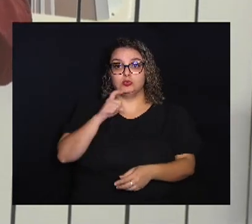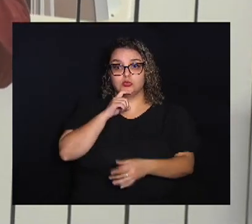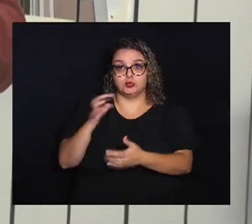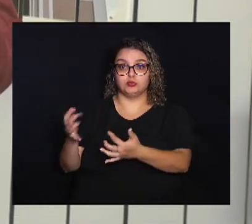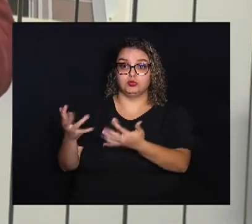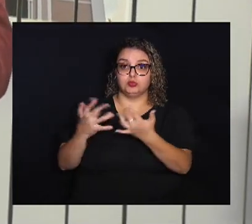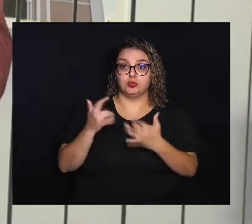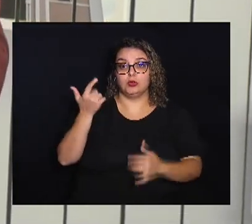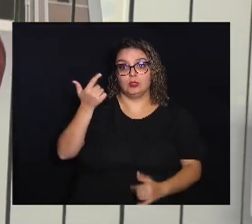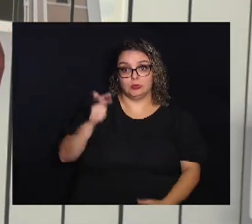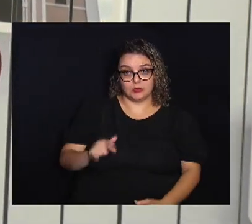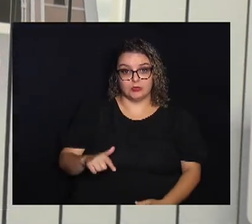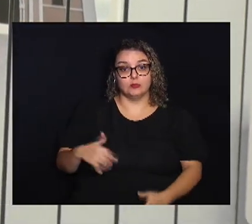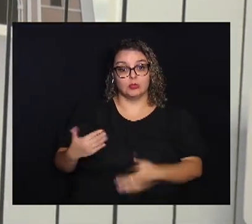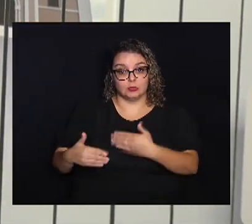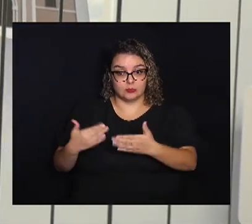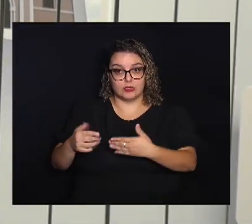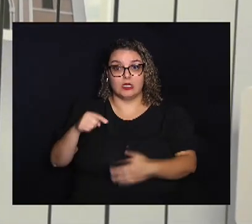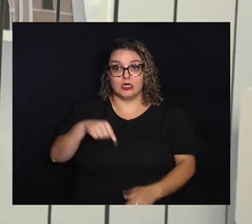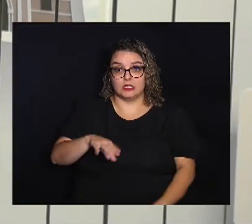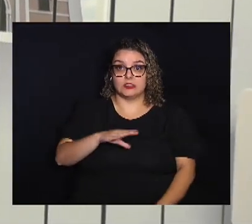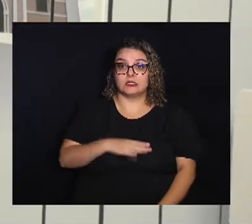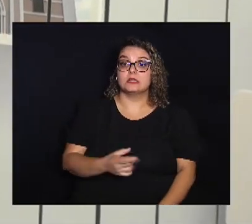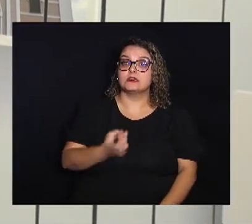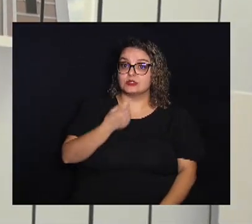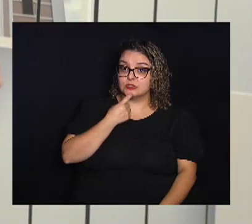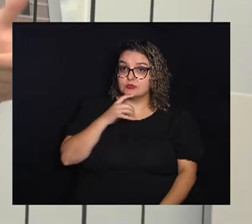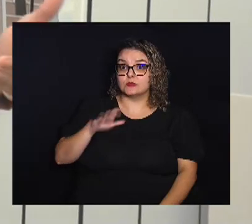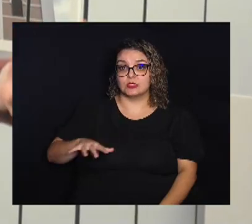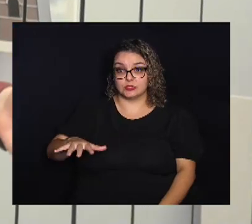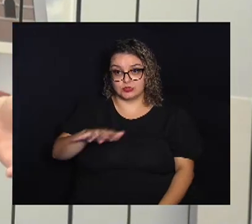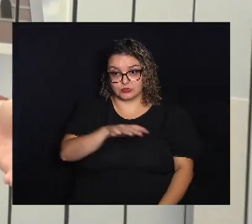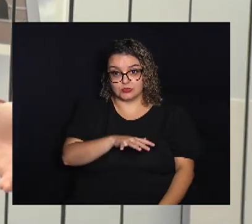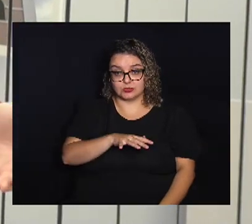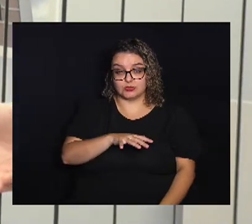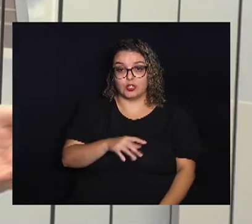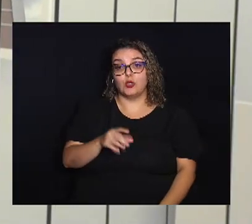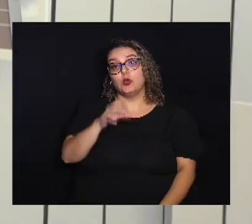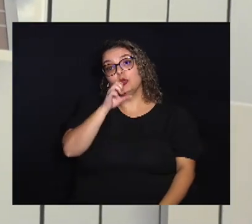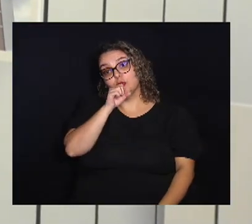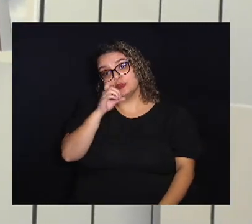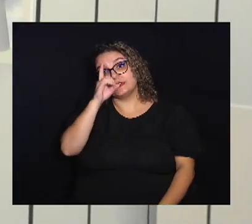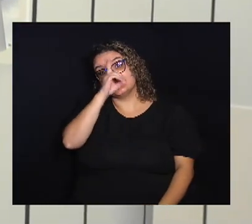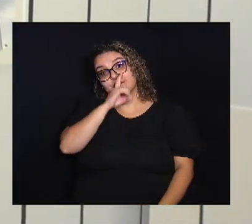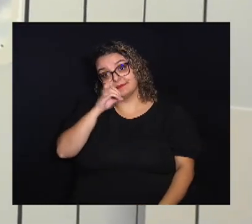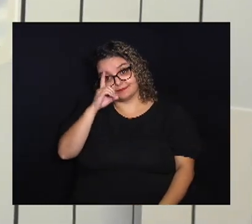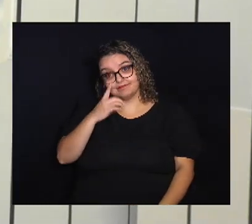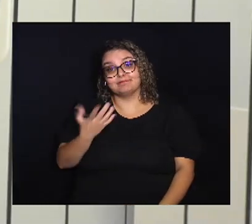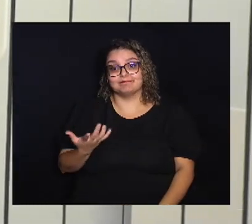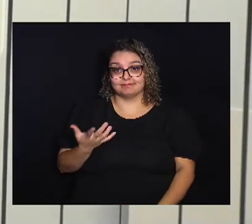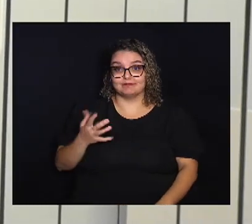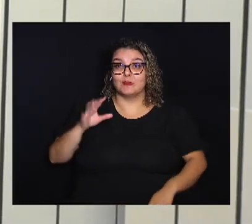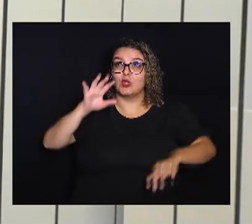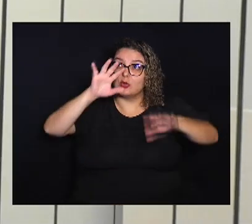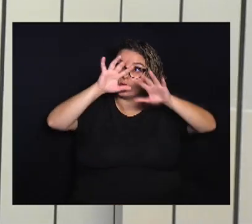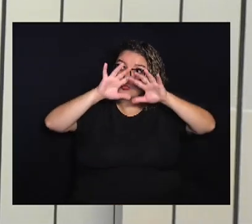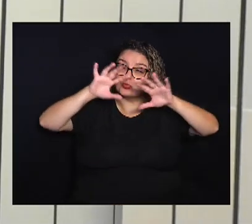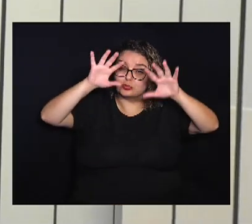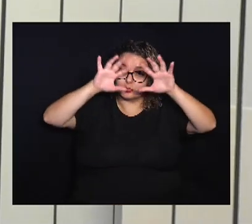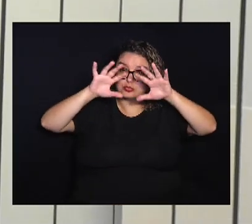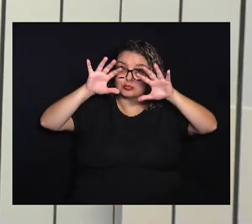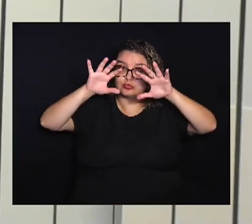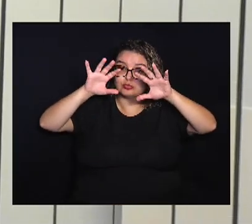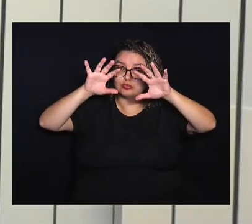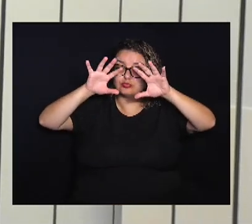permanecer E por um bom tempo Aqui na cidade De Campinas E região O fim de semana Vai ser de tempo nublado Muitas